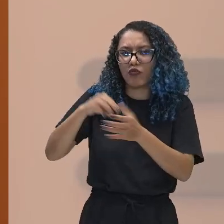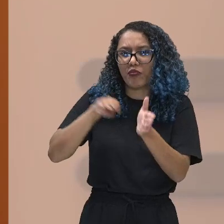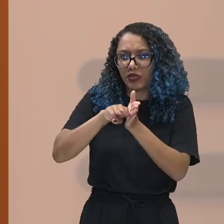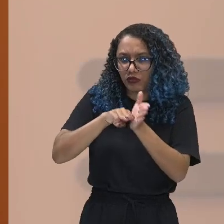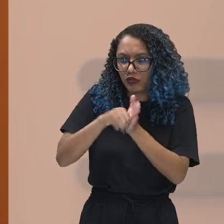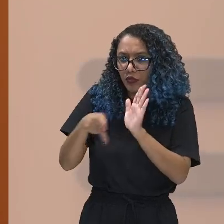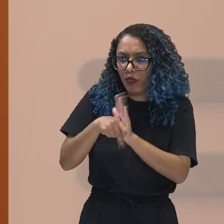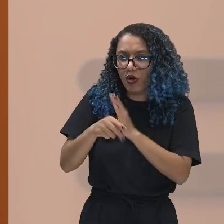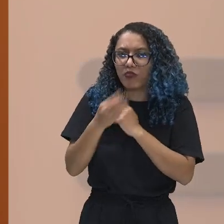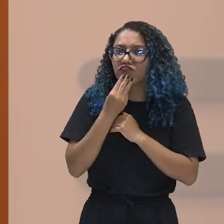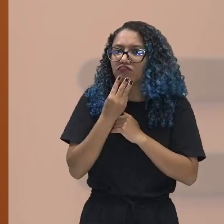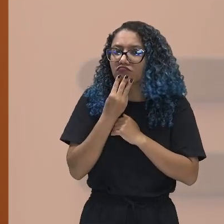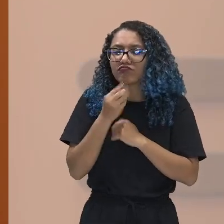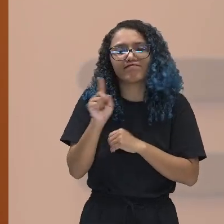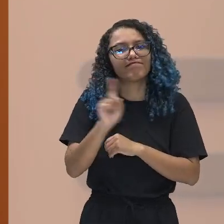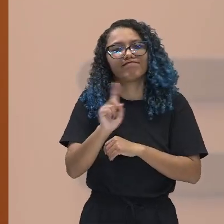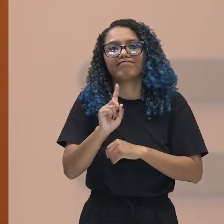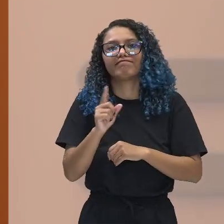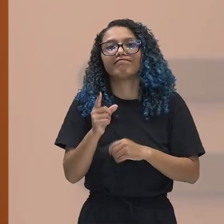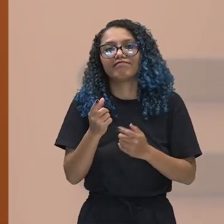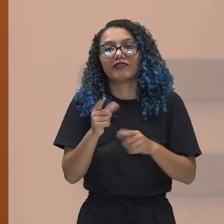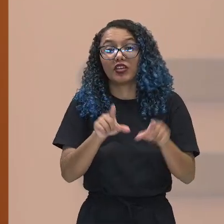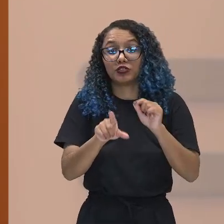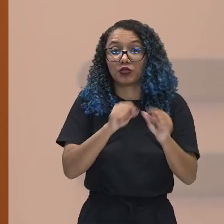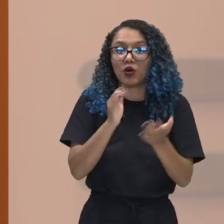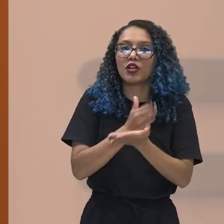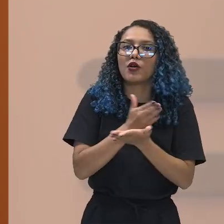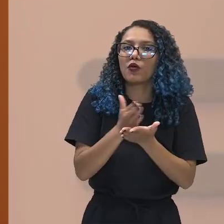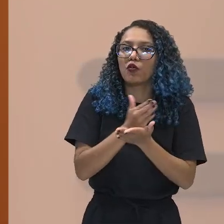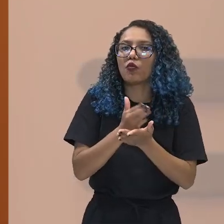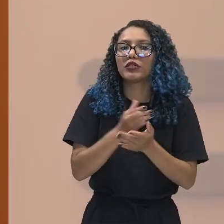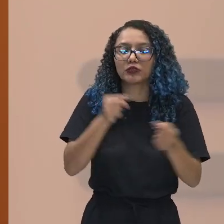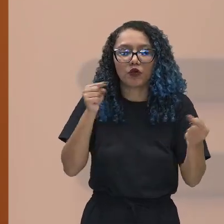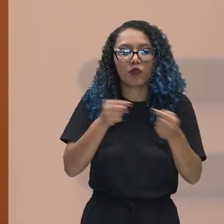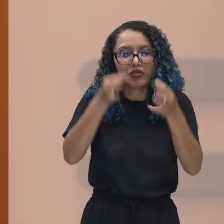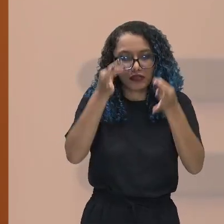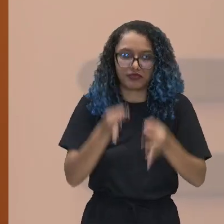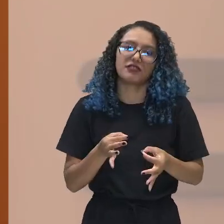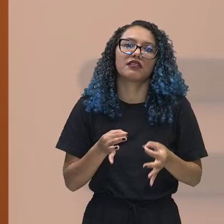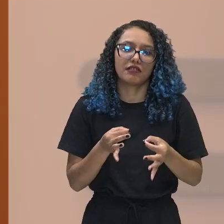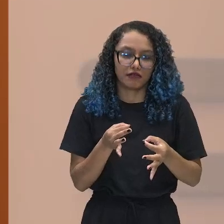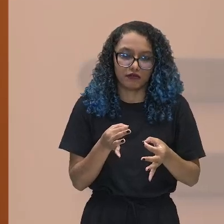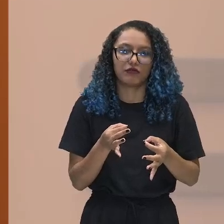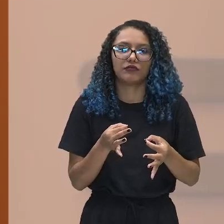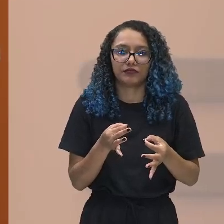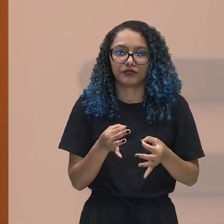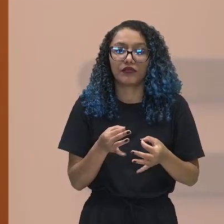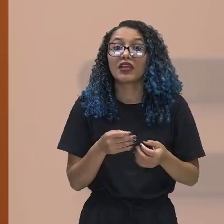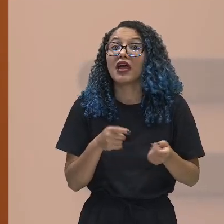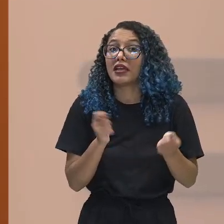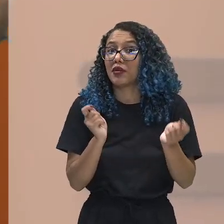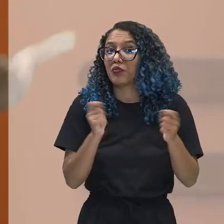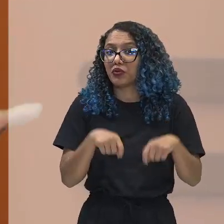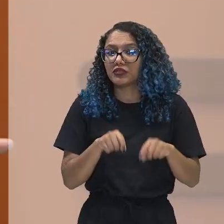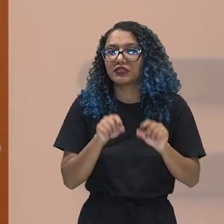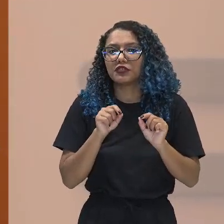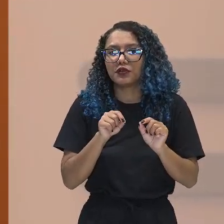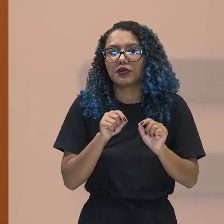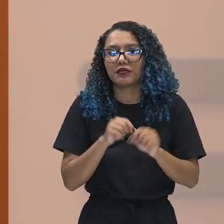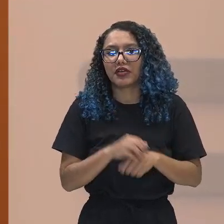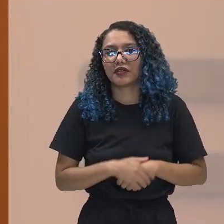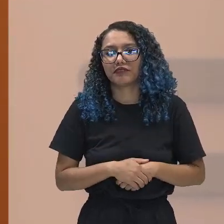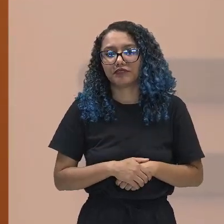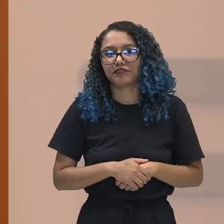Então, ele escolhe algumas, que ele chama de tipo ideal, né, que a partir dessa você pode generalizar para outras